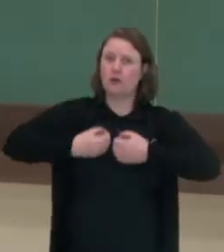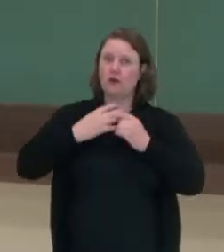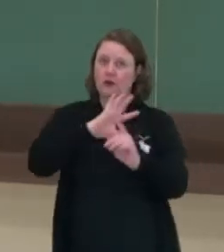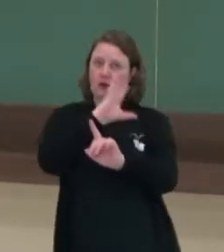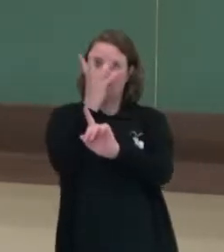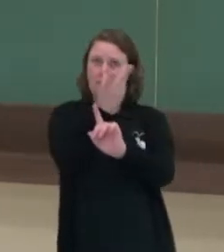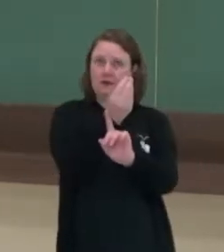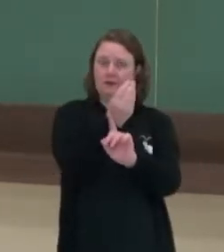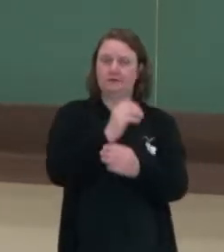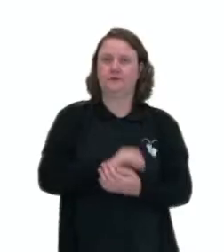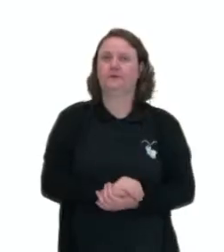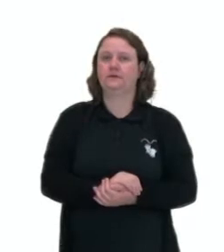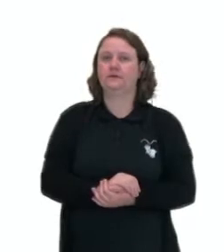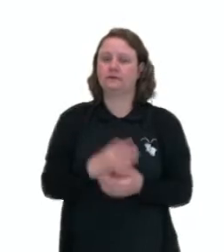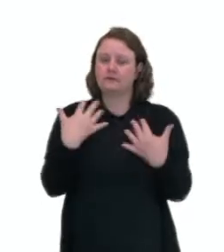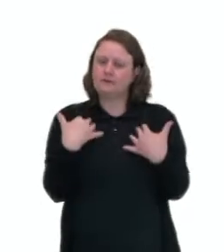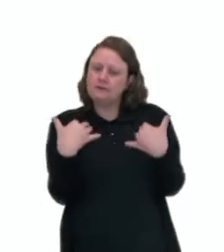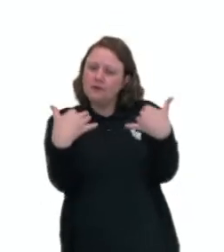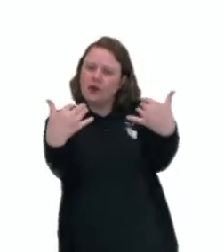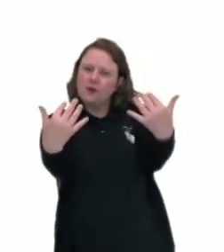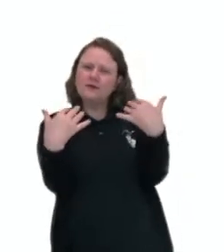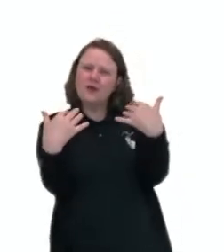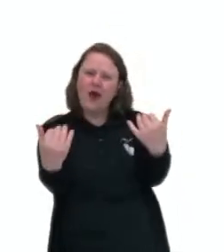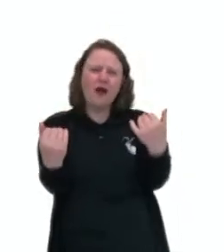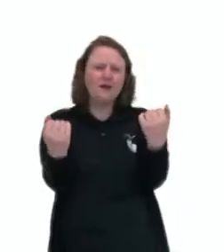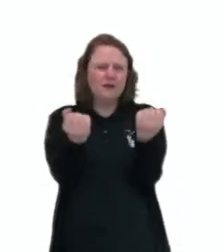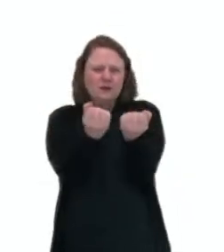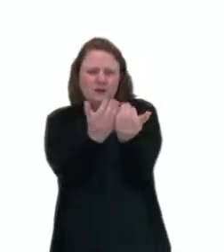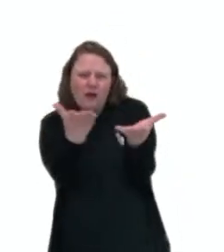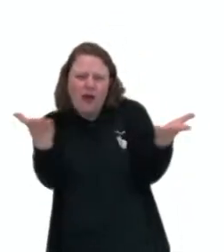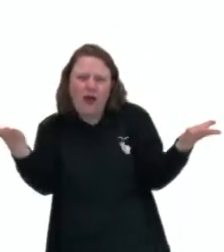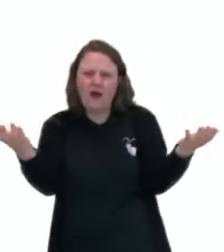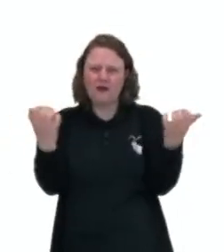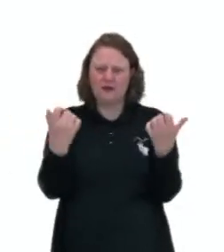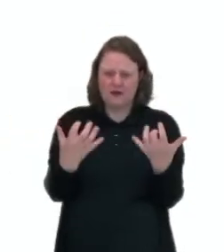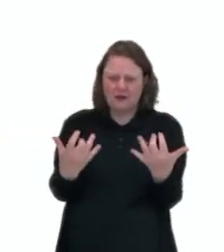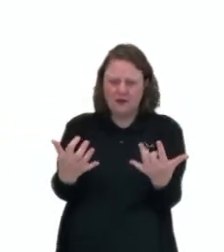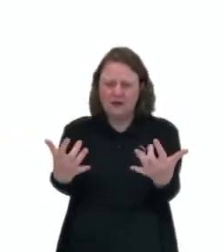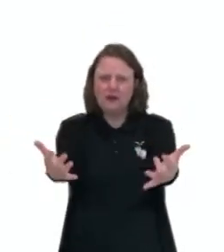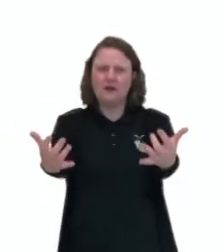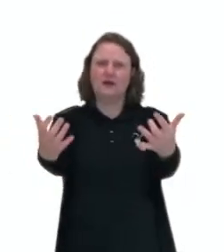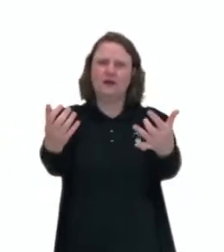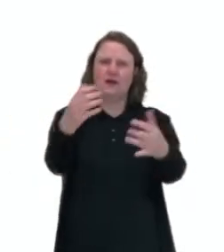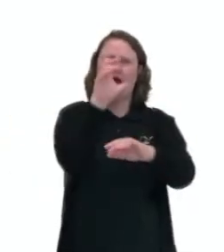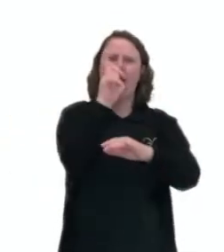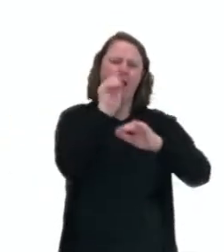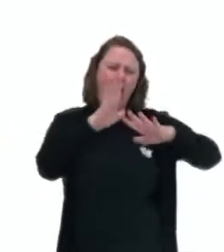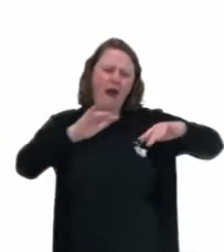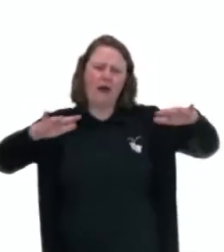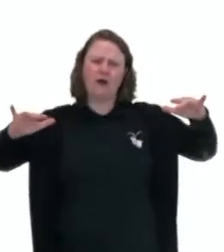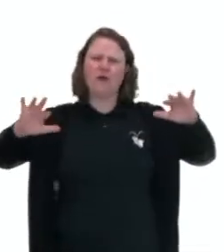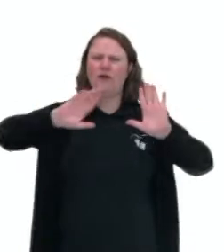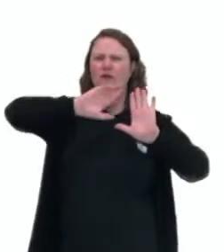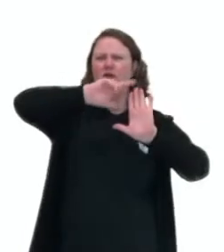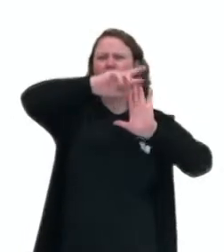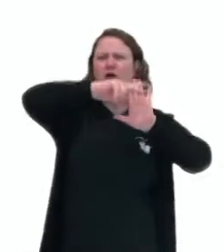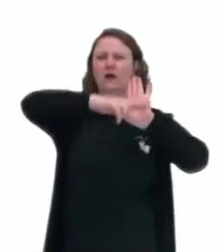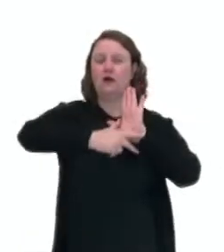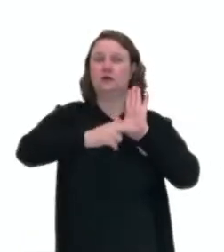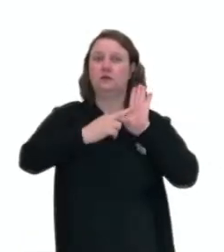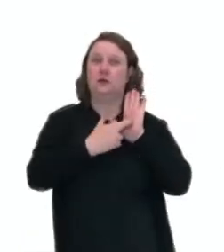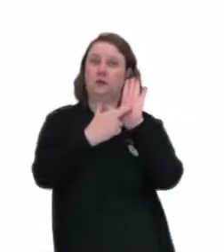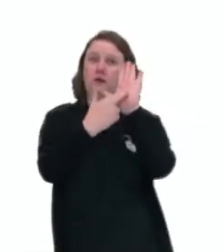Bom, a paisagem com suas cores, formas e sensações já foi representada em muitas obras artistas São